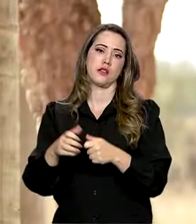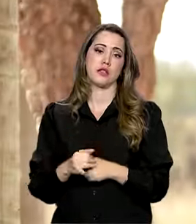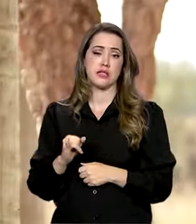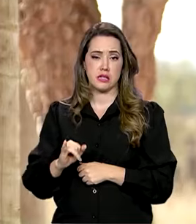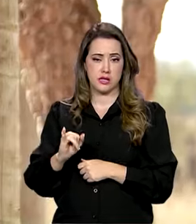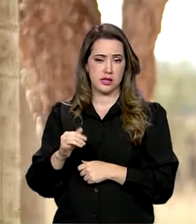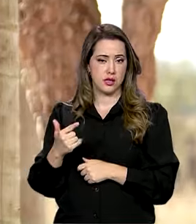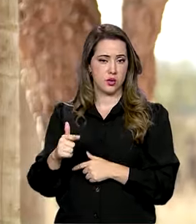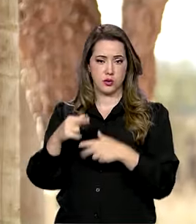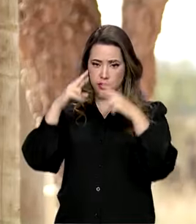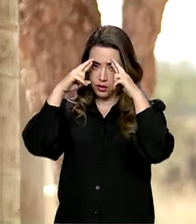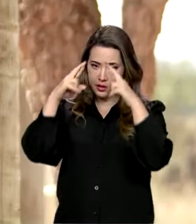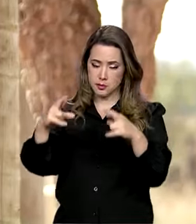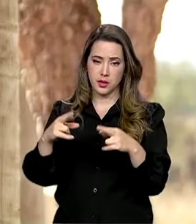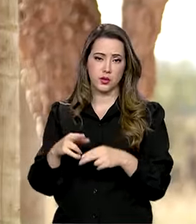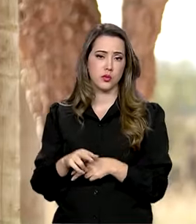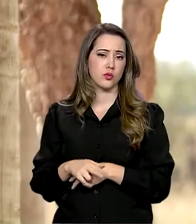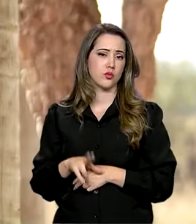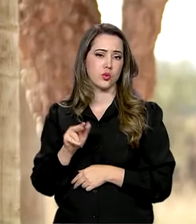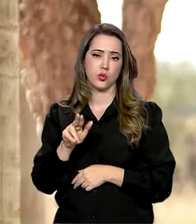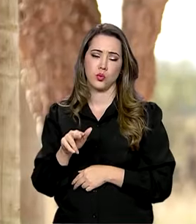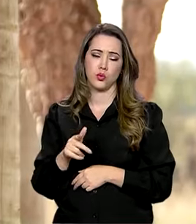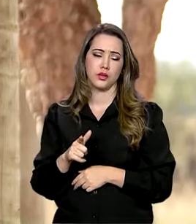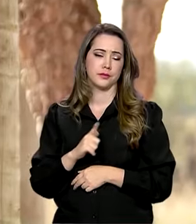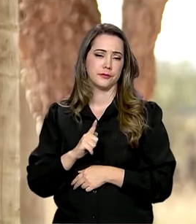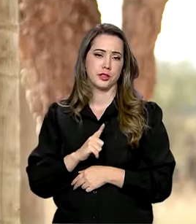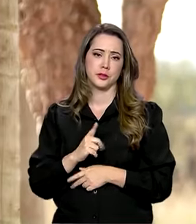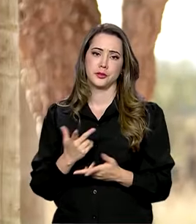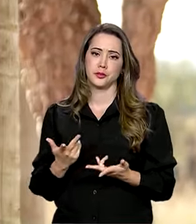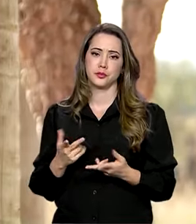Agora, sem respeito não existe união.